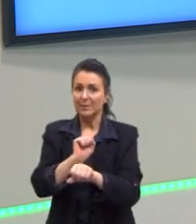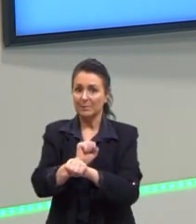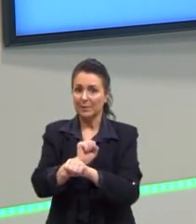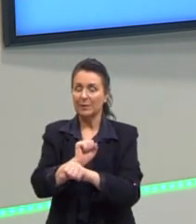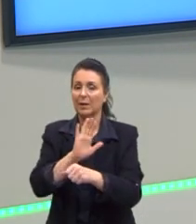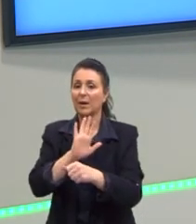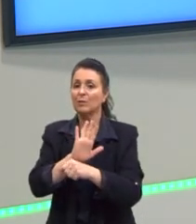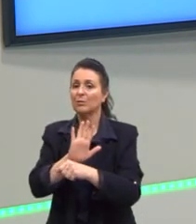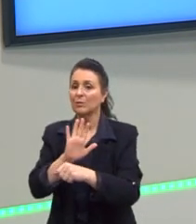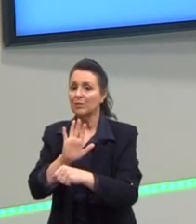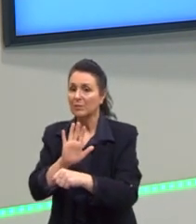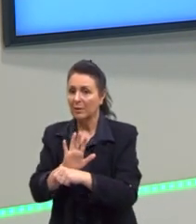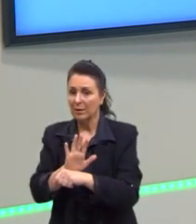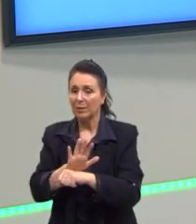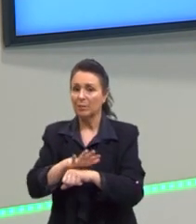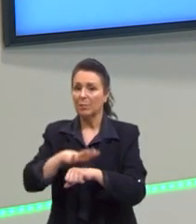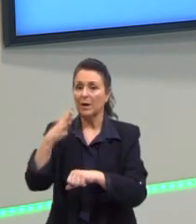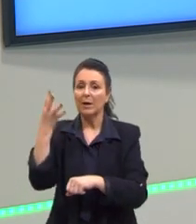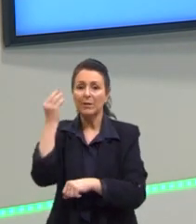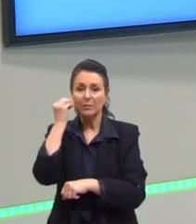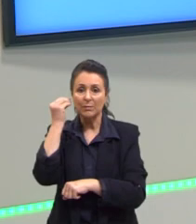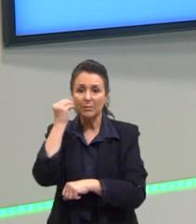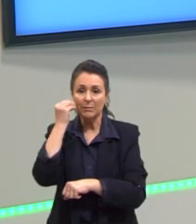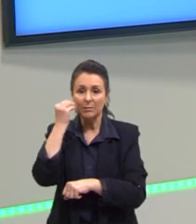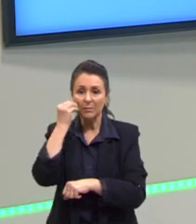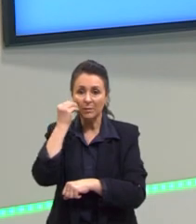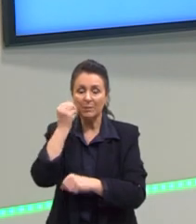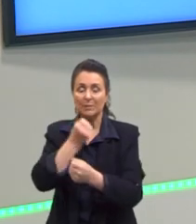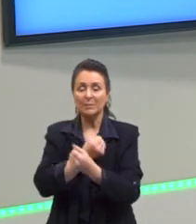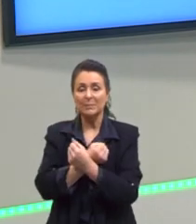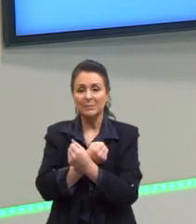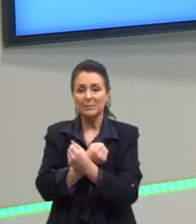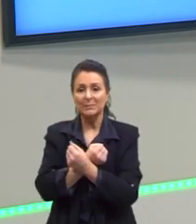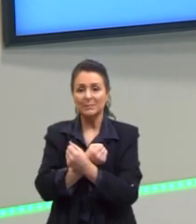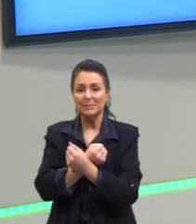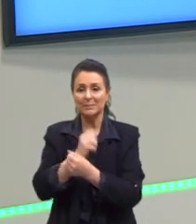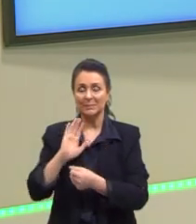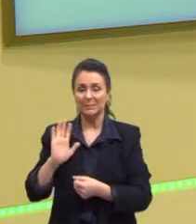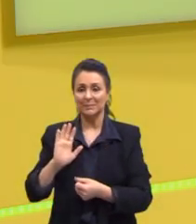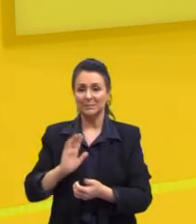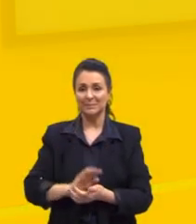ajudado um pouquinho mais. Um beijo e forte abraço. Tchau, tchau.